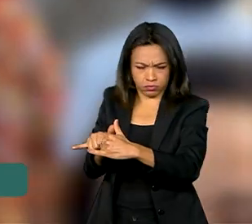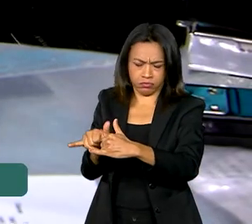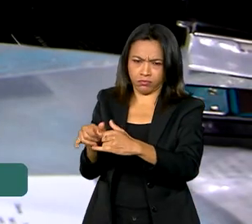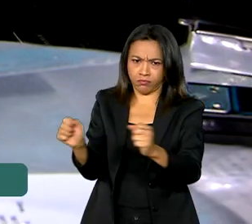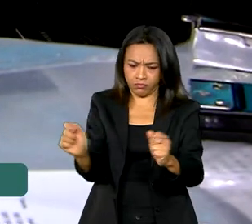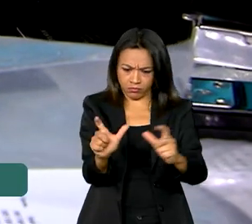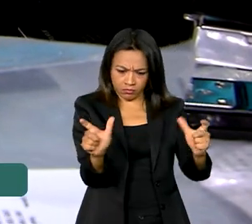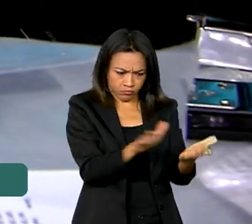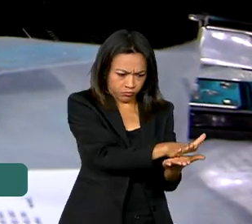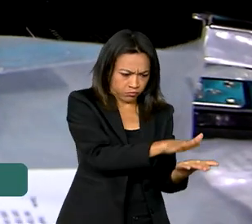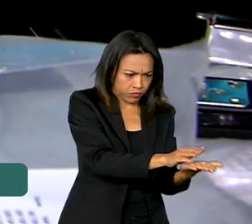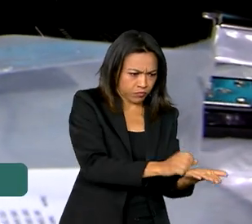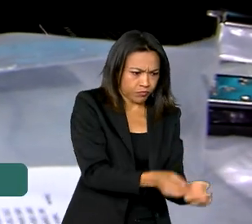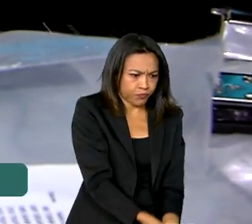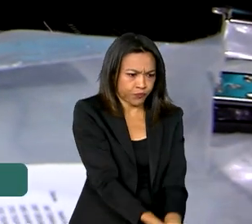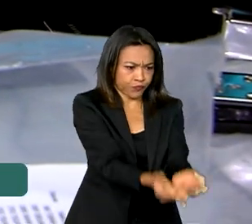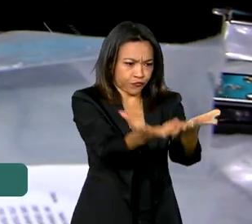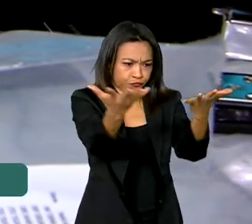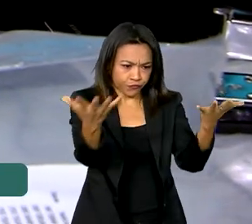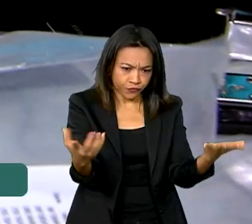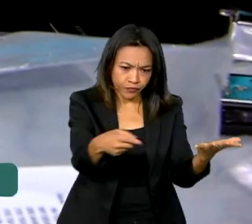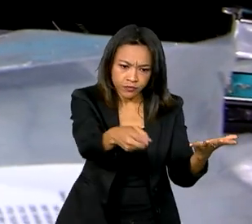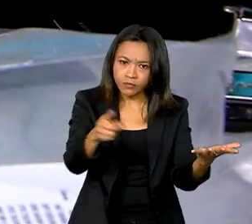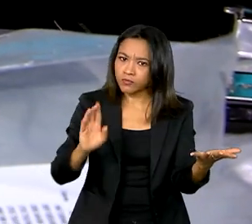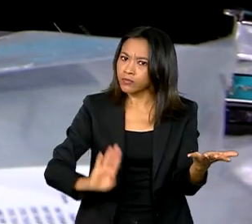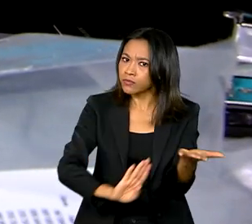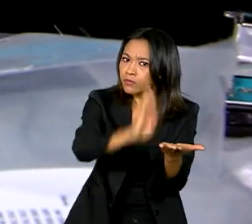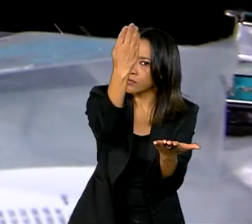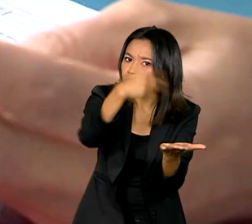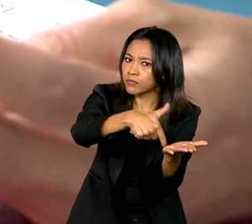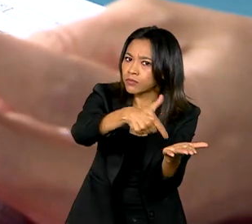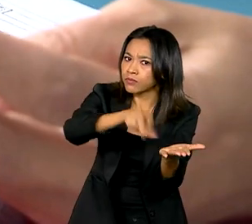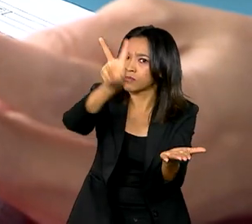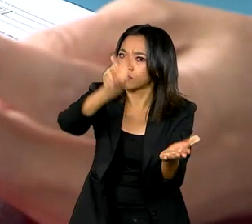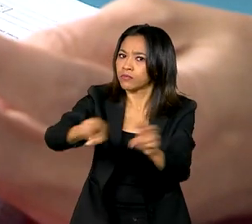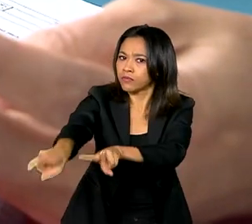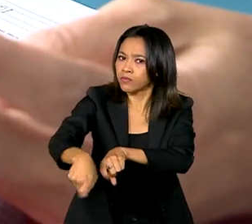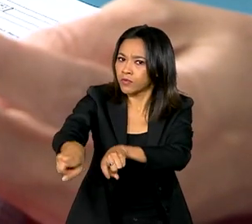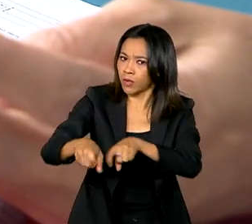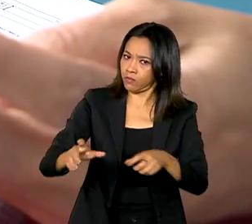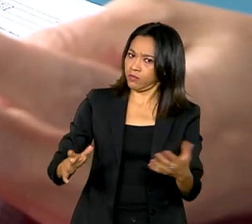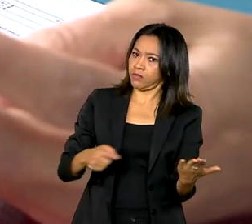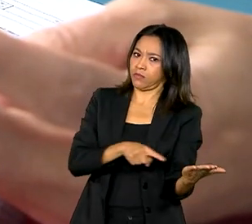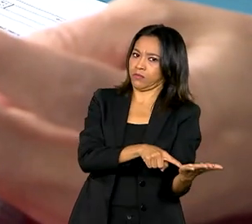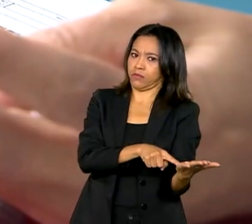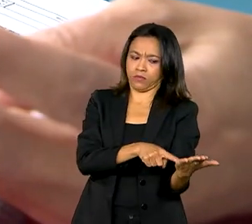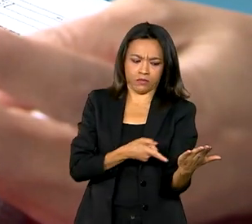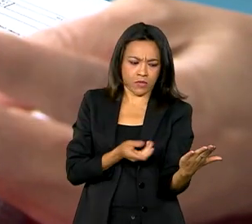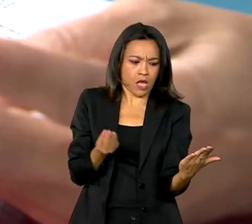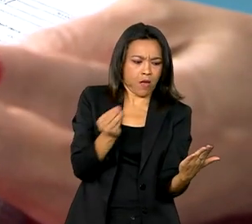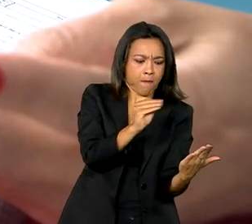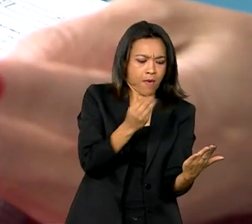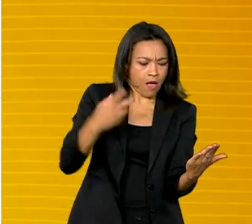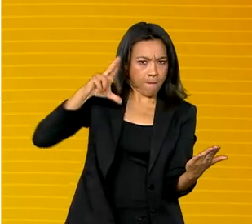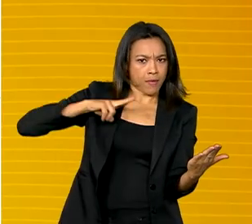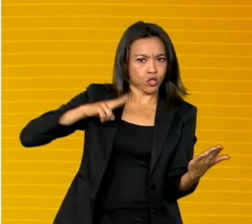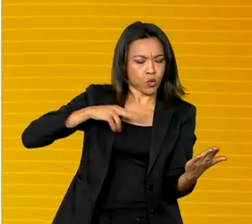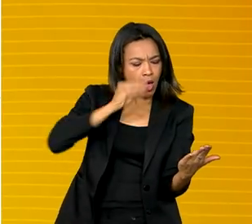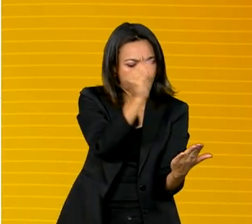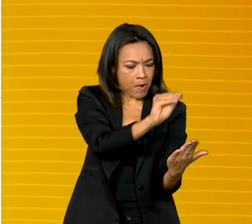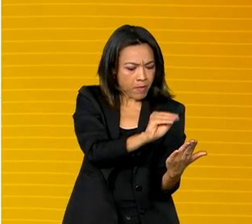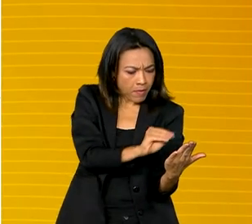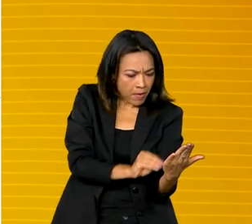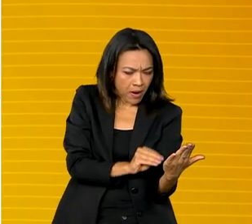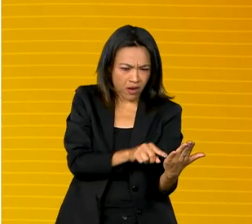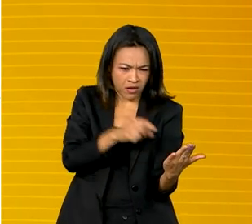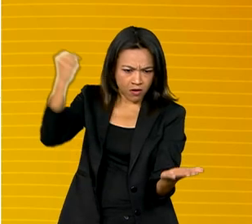impresso um suposto formulário para o Bolsa Rural, com campos para preenchimento de dados pessoais e com o